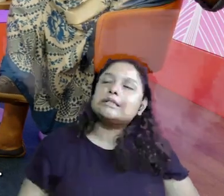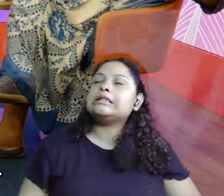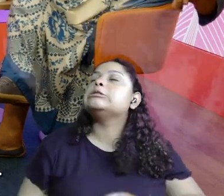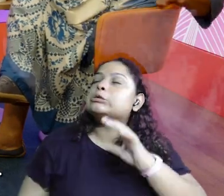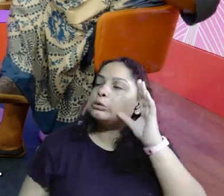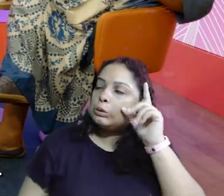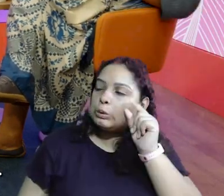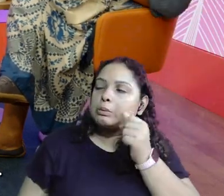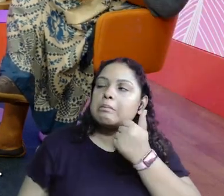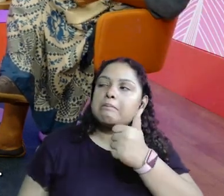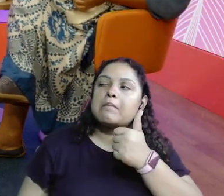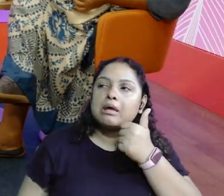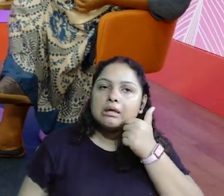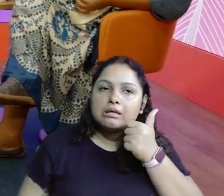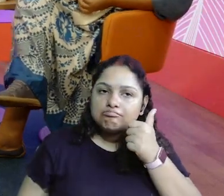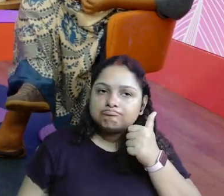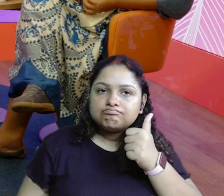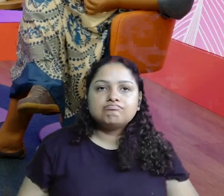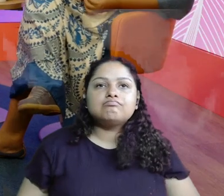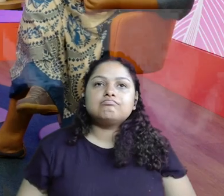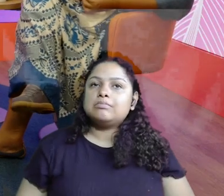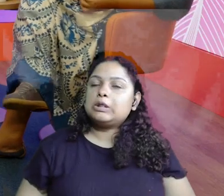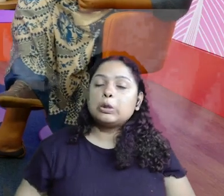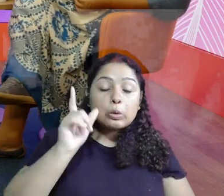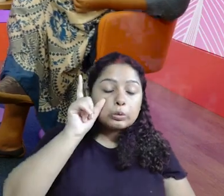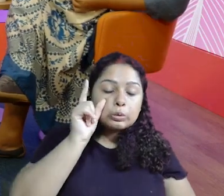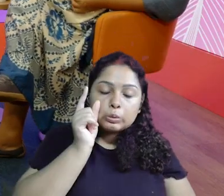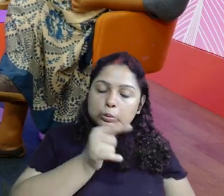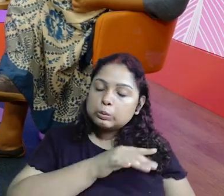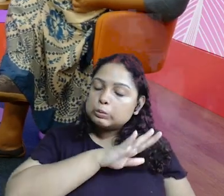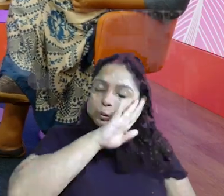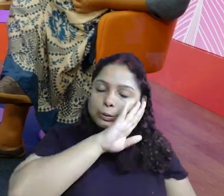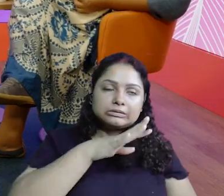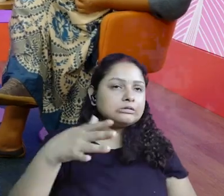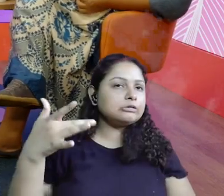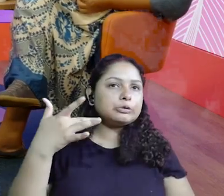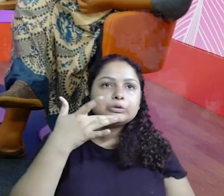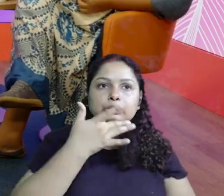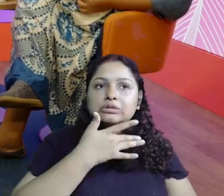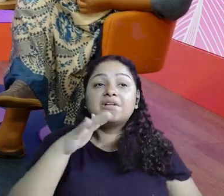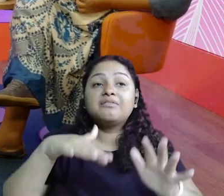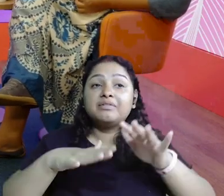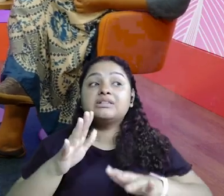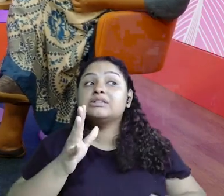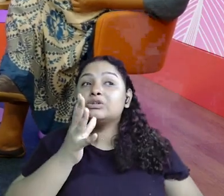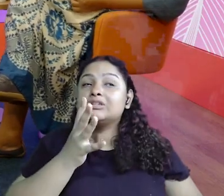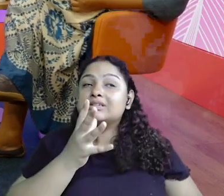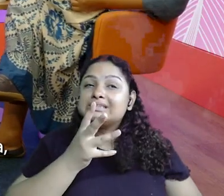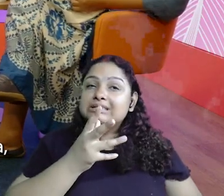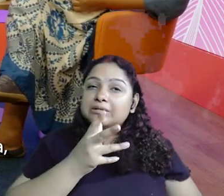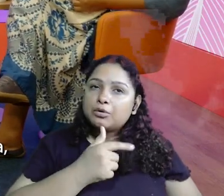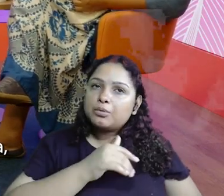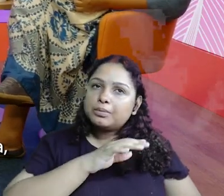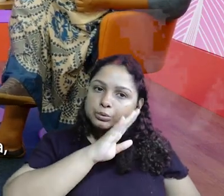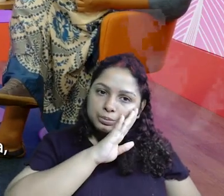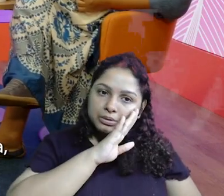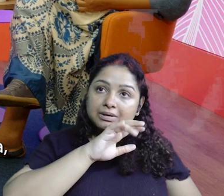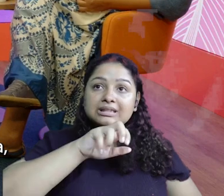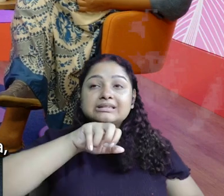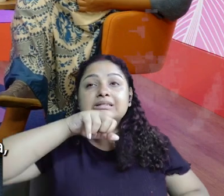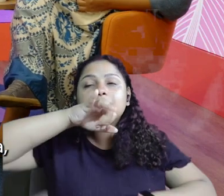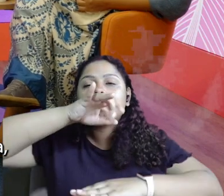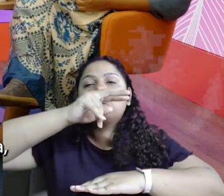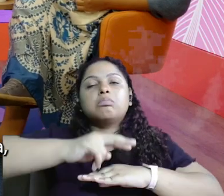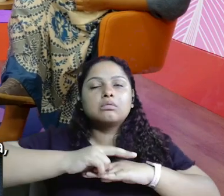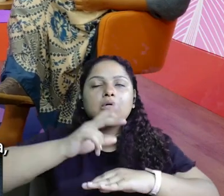6 horas muito bem dormindo. Muito. Eu tenho um sono bem pesado, bem forte mesmo. Às vezes eu demoro para dormir, mas se eu estou cansada,